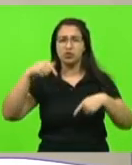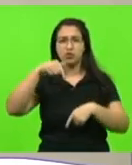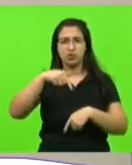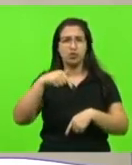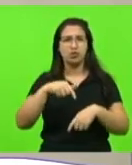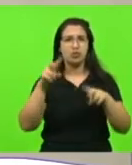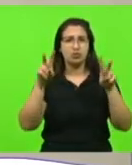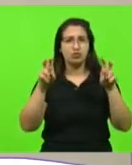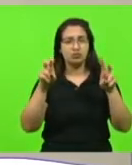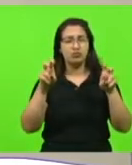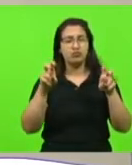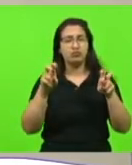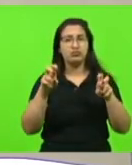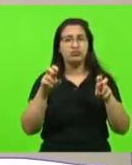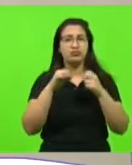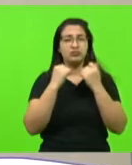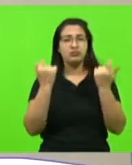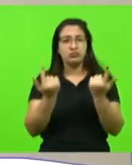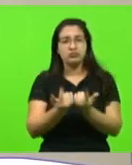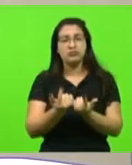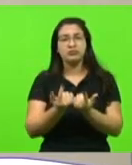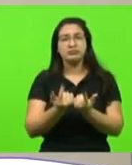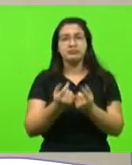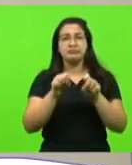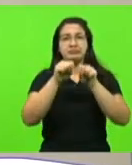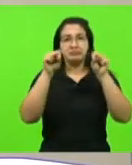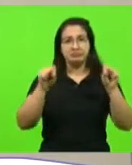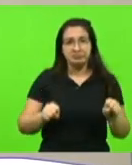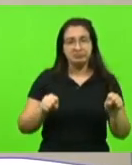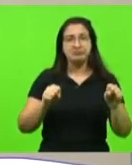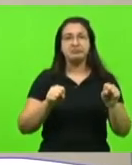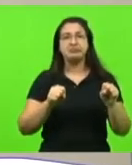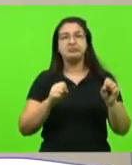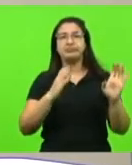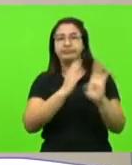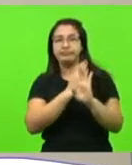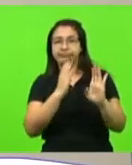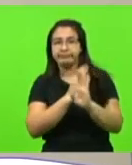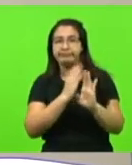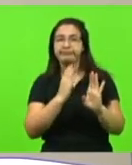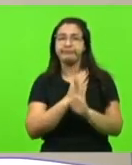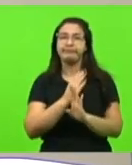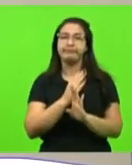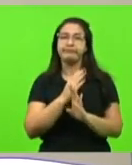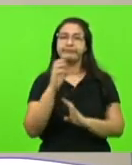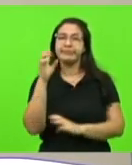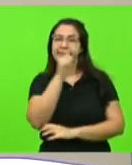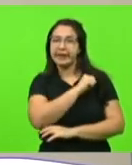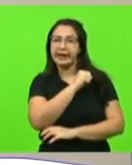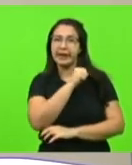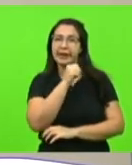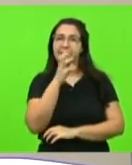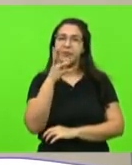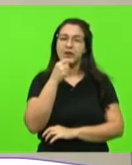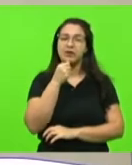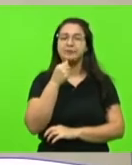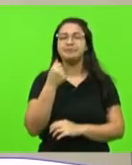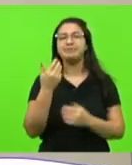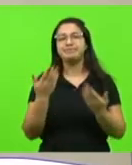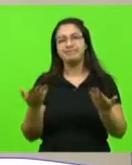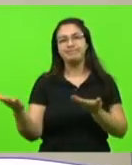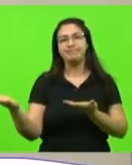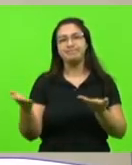o sistema eletrônico de controle de velocidade, mas sinta-se à vontade para as considerações finais e, como disse, há pouco, seja sempre bem-vindo.